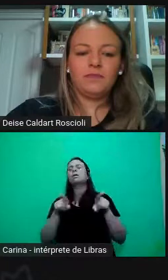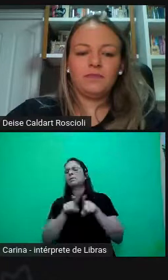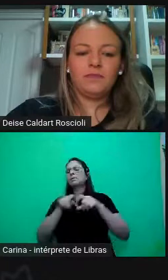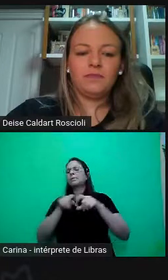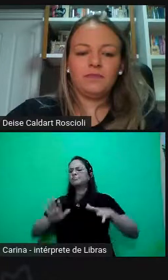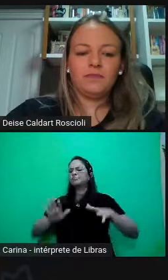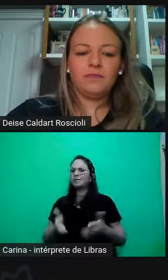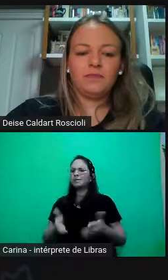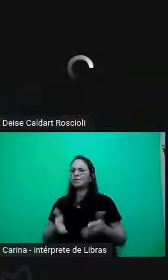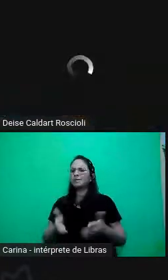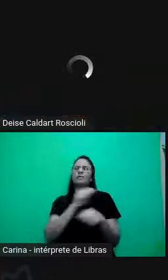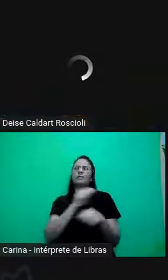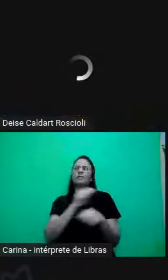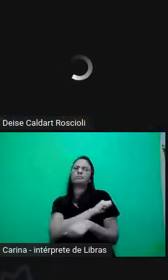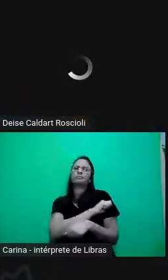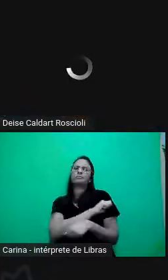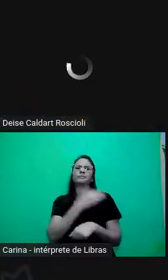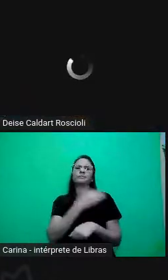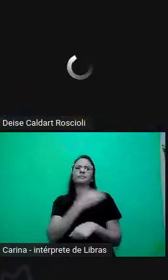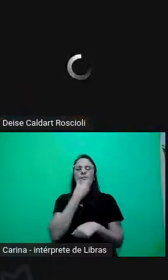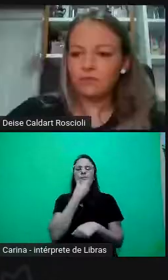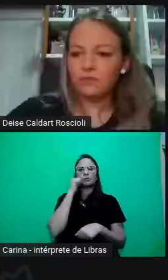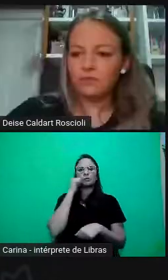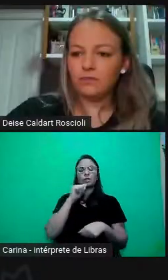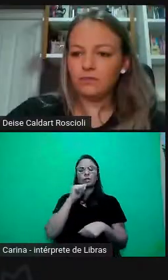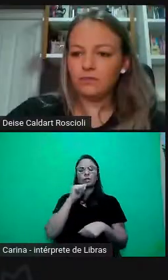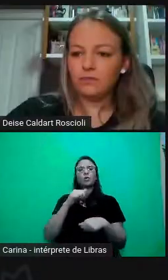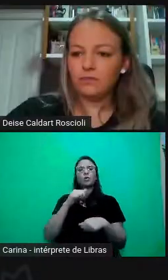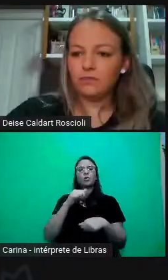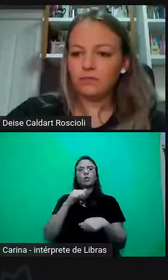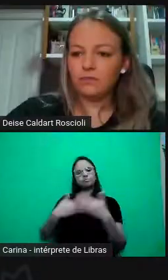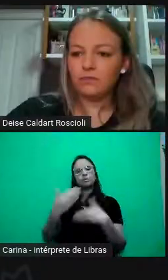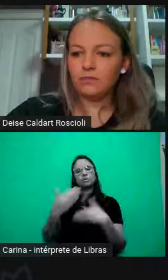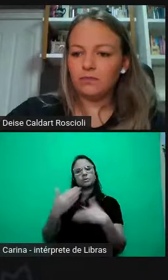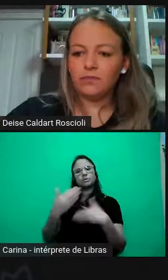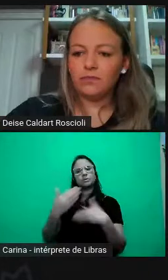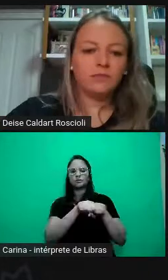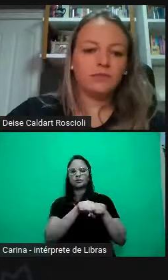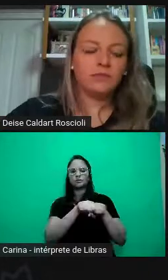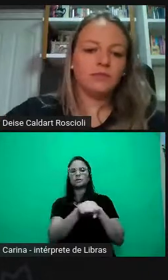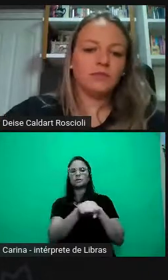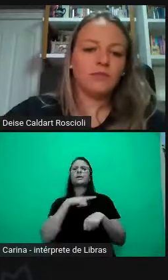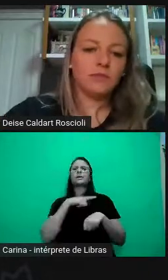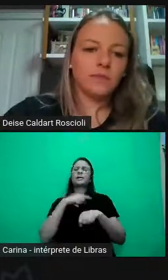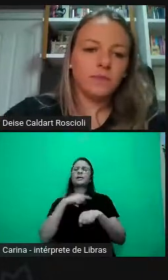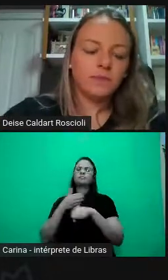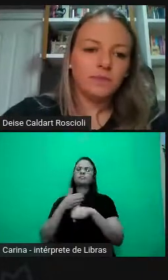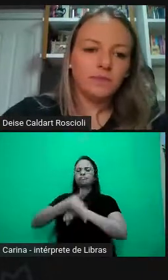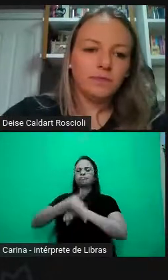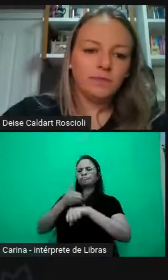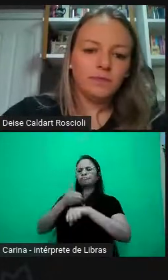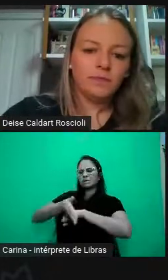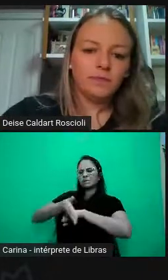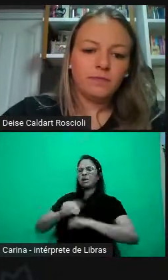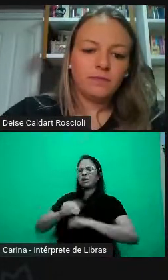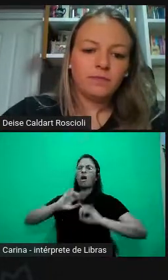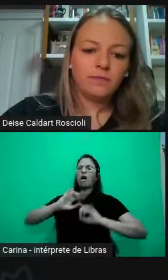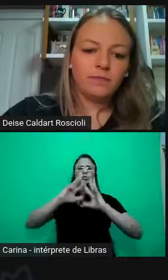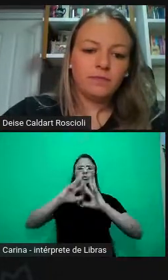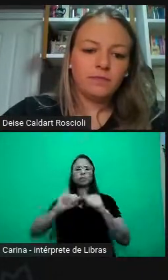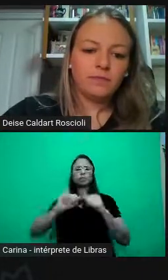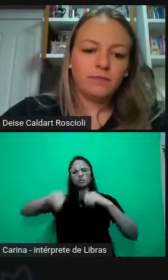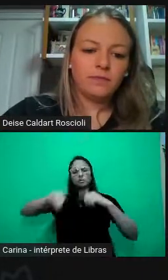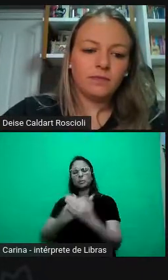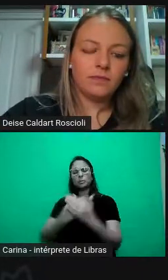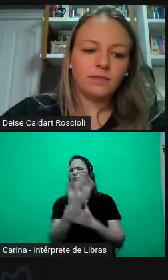alunas no seu processo formativo, para que tenham acesso a todas as oportunidades, as mesmas oportunidades